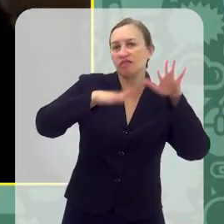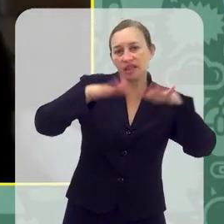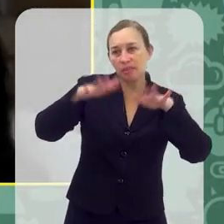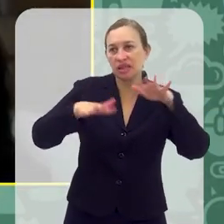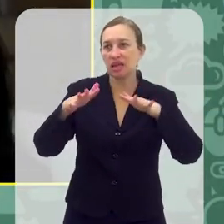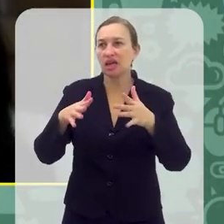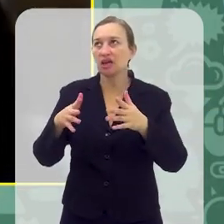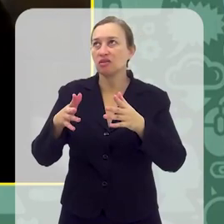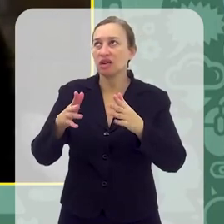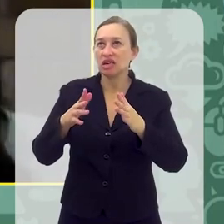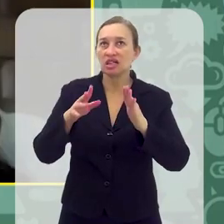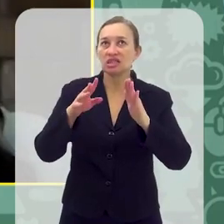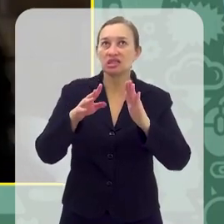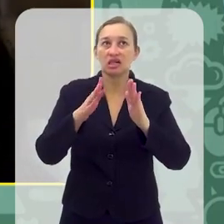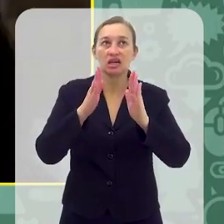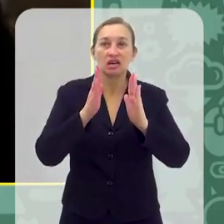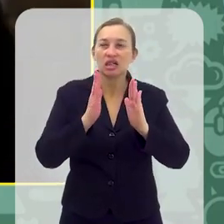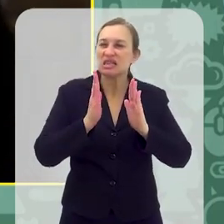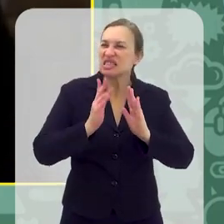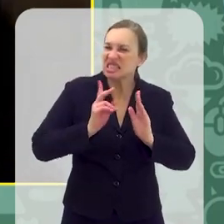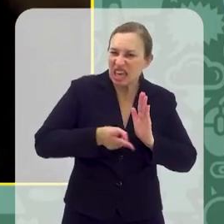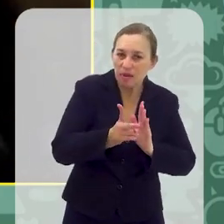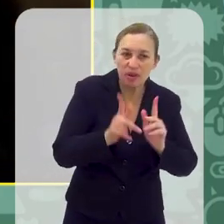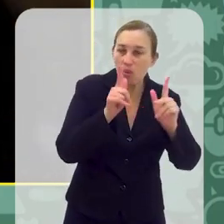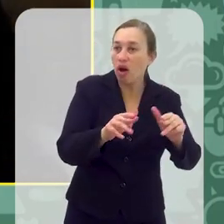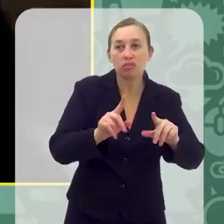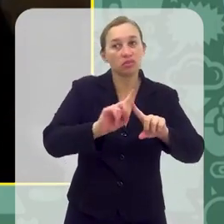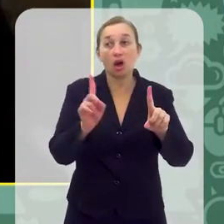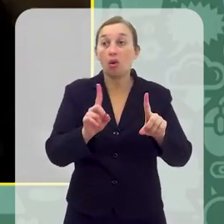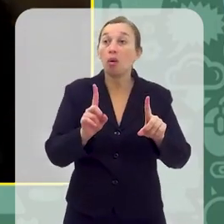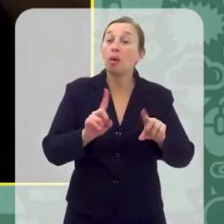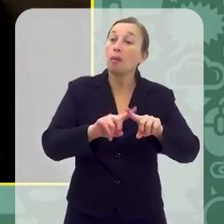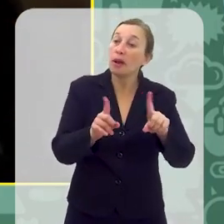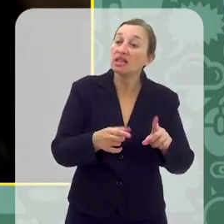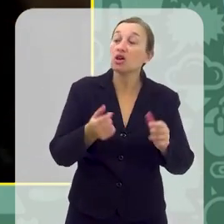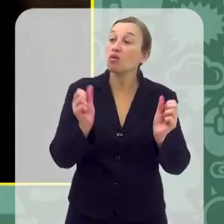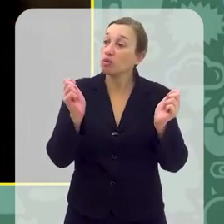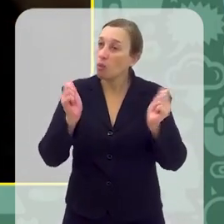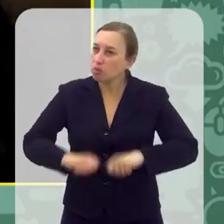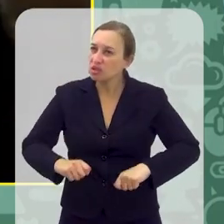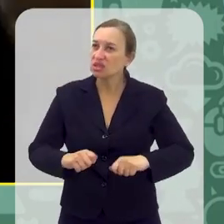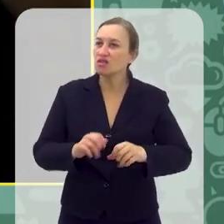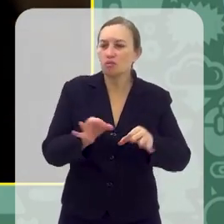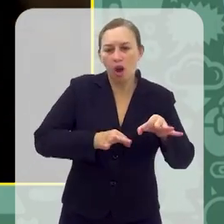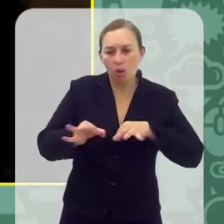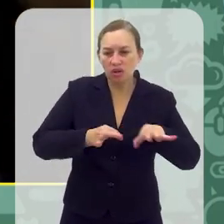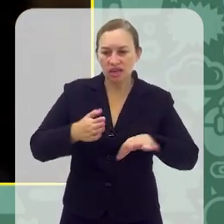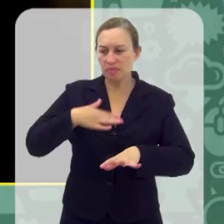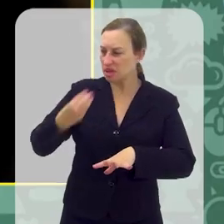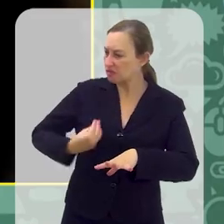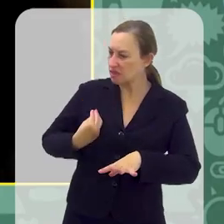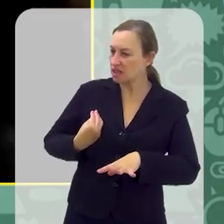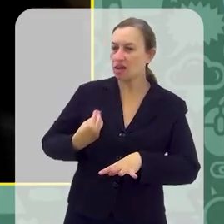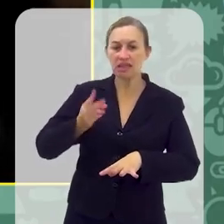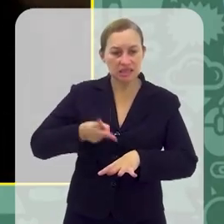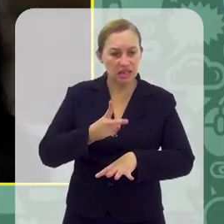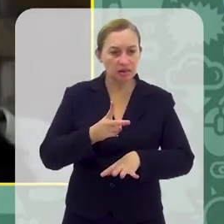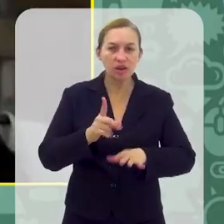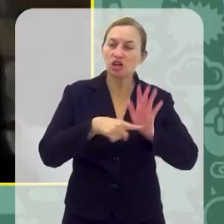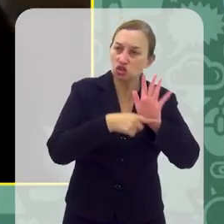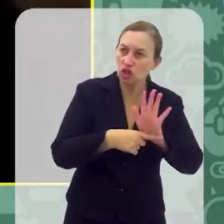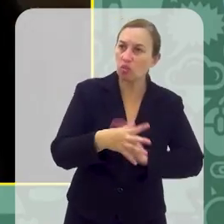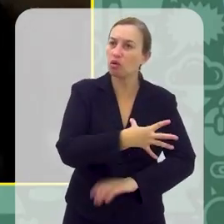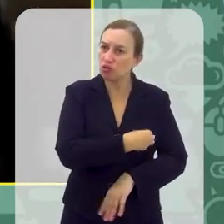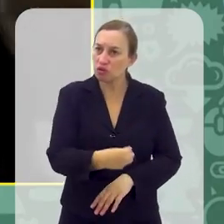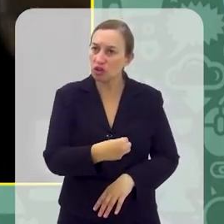vai ser sempre uma coisa, uma linha reta ali, mas de pensar nisso, né? Não, eu vou fazer o possível para me organizar, para eu estar presente na vida do meu